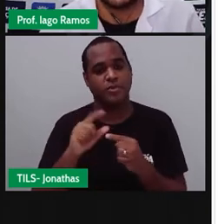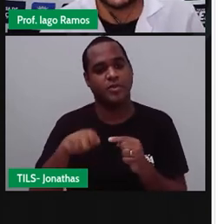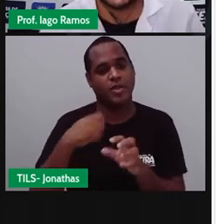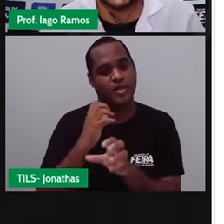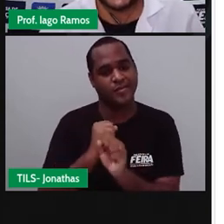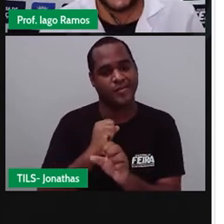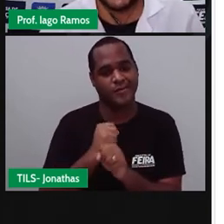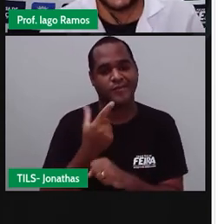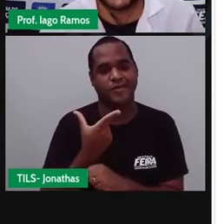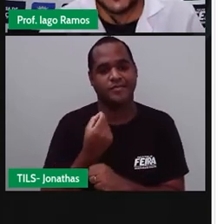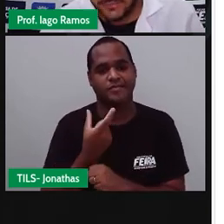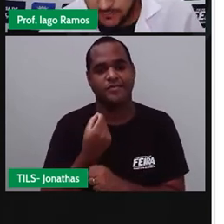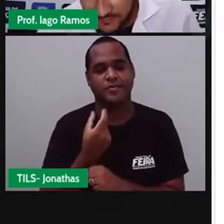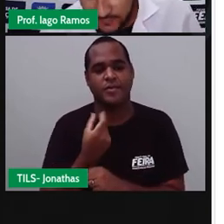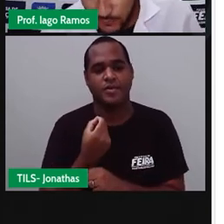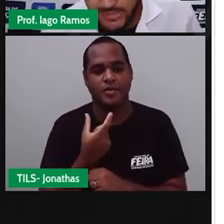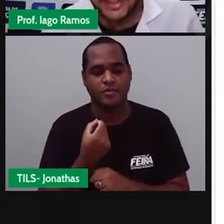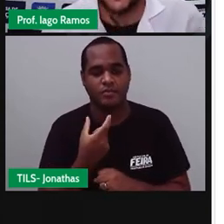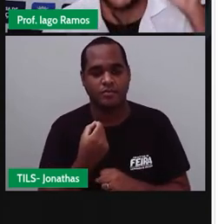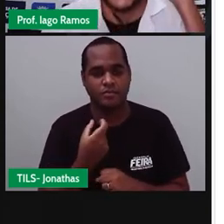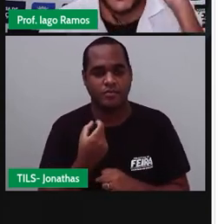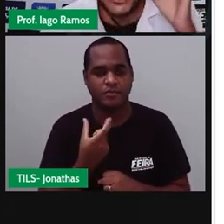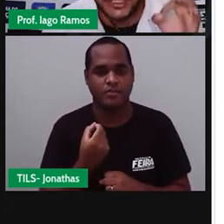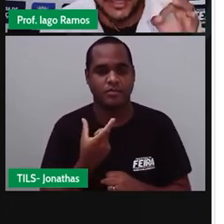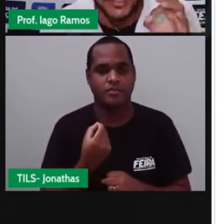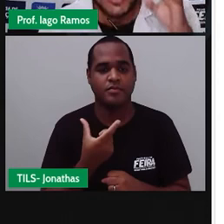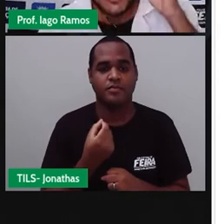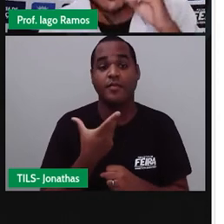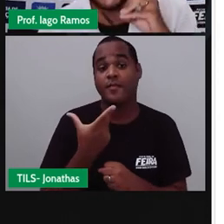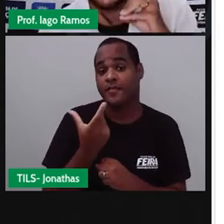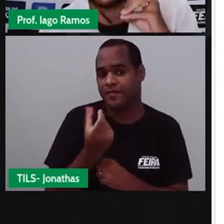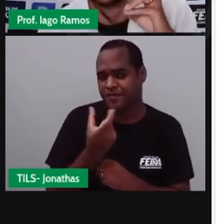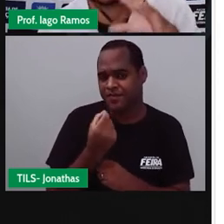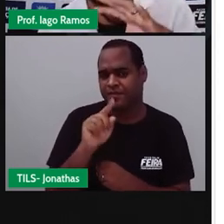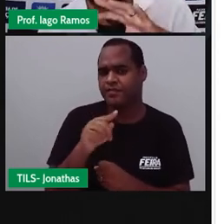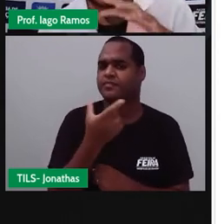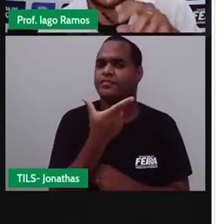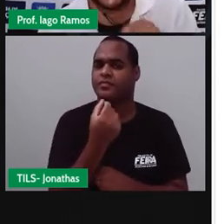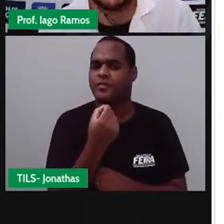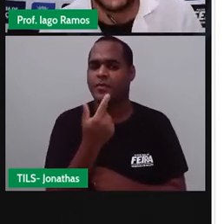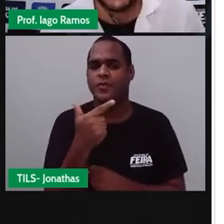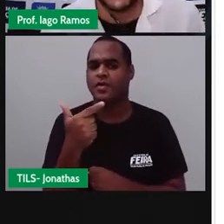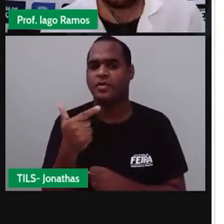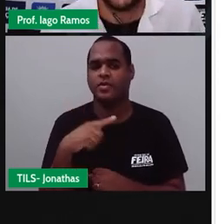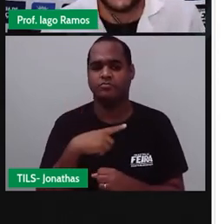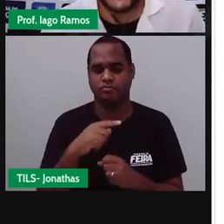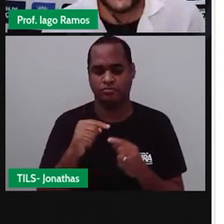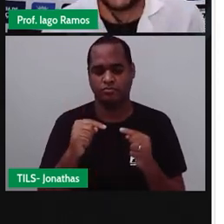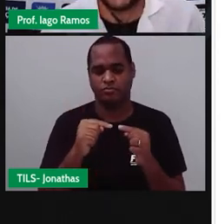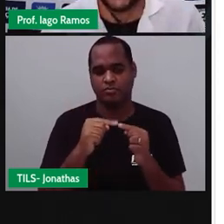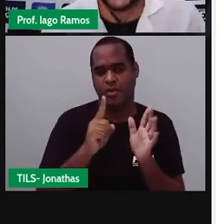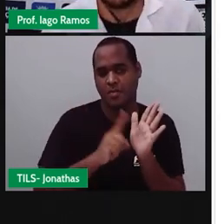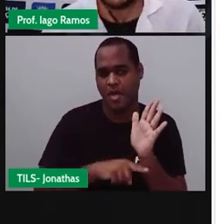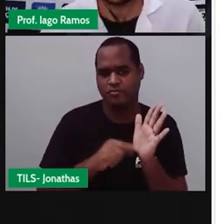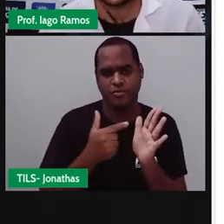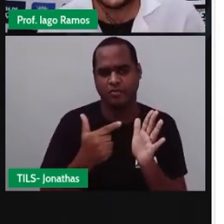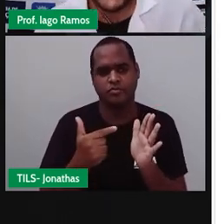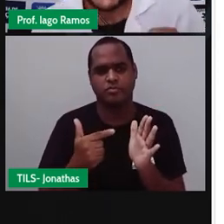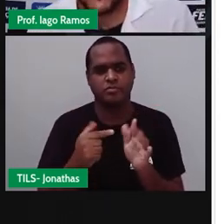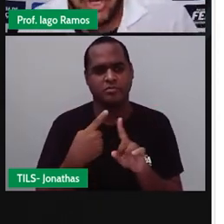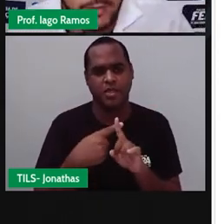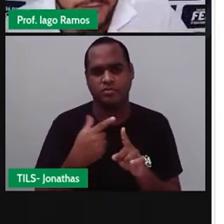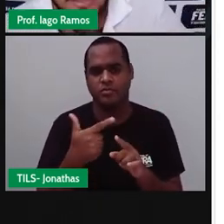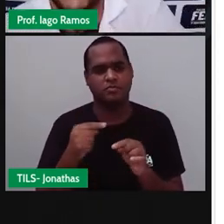e você já sabe que 5 vezes 4 é 20. Esse 20 que não tem sinal é positivo. Tá bom?